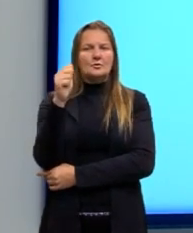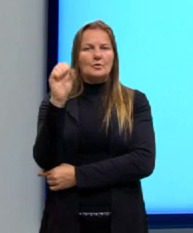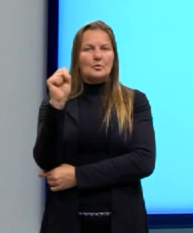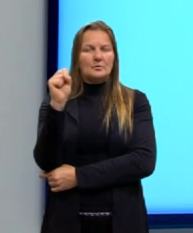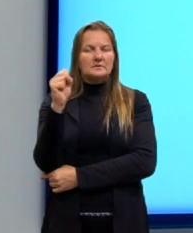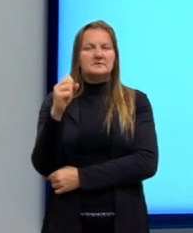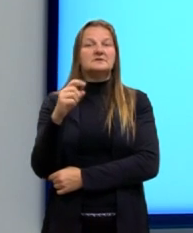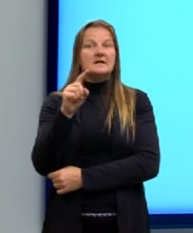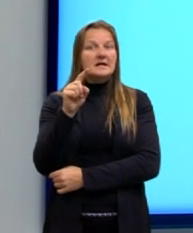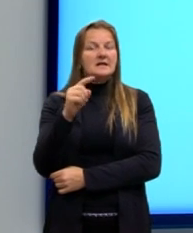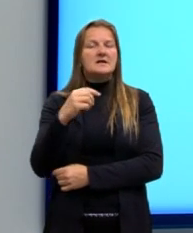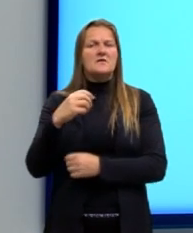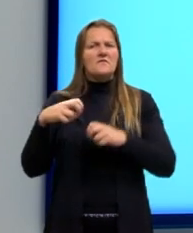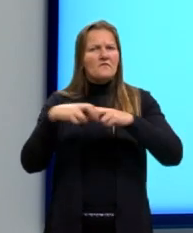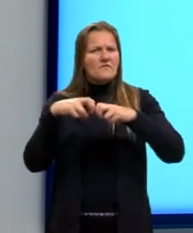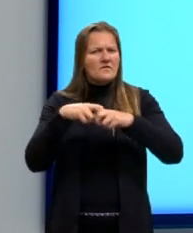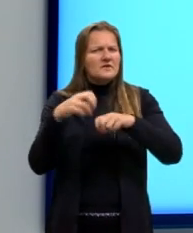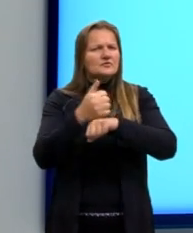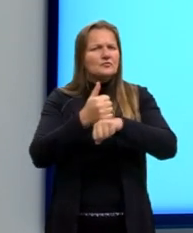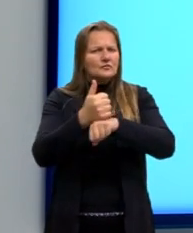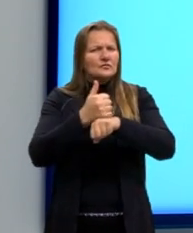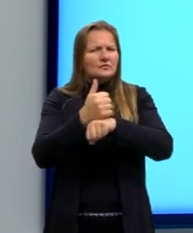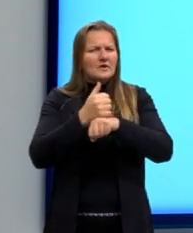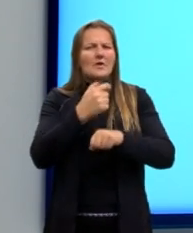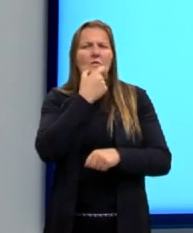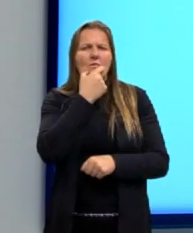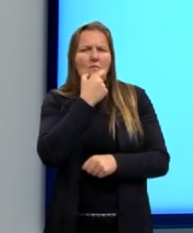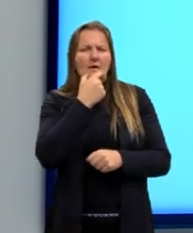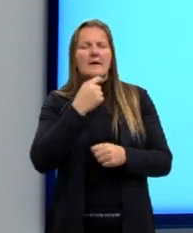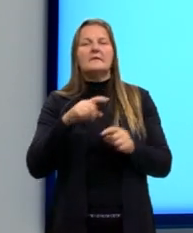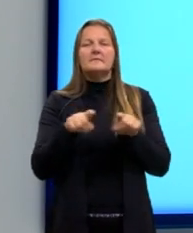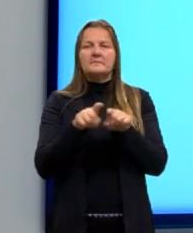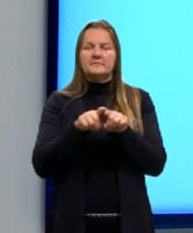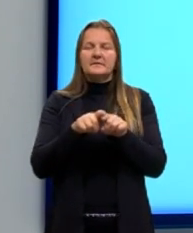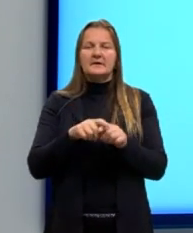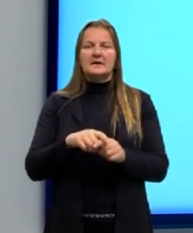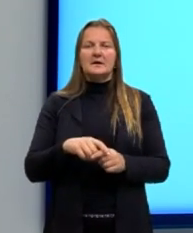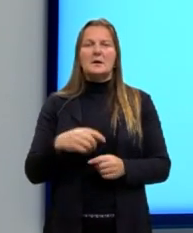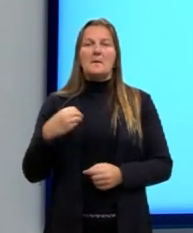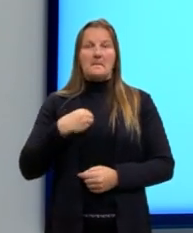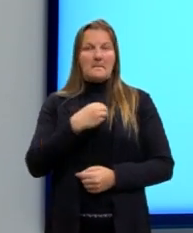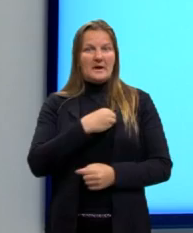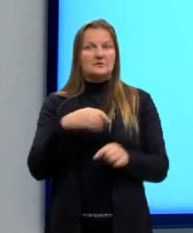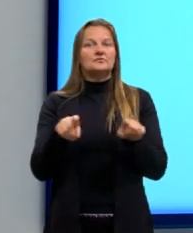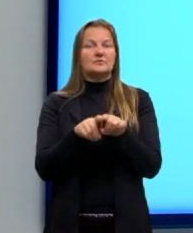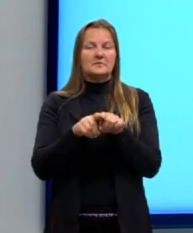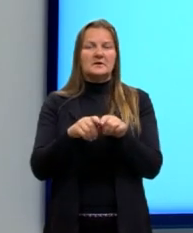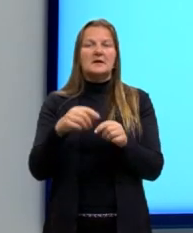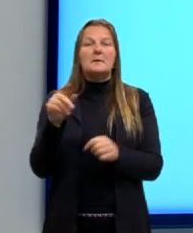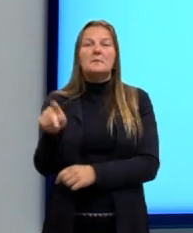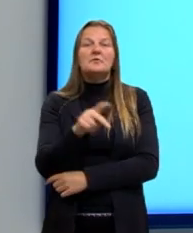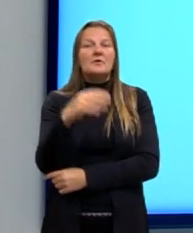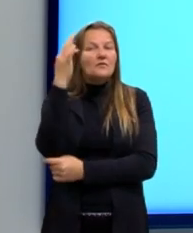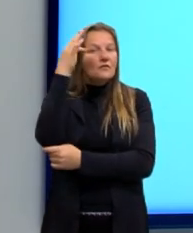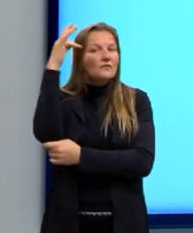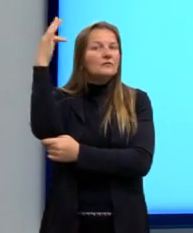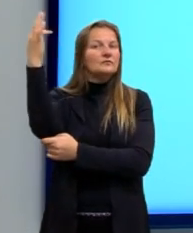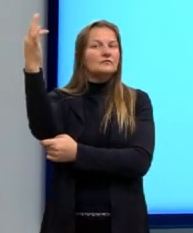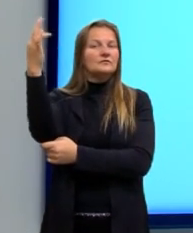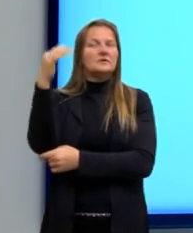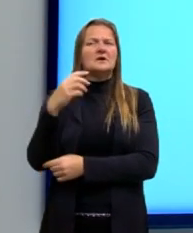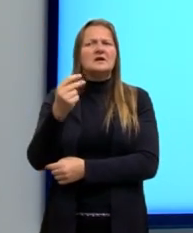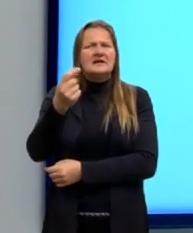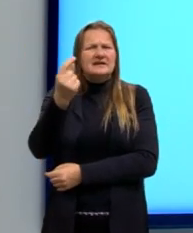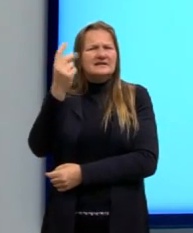médico, agiptólogo, britânico, e, em 1801, ele foi nomeado, então, professor de filosofia, lembrando que, nessa